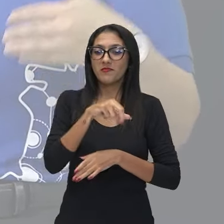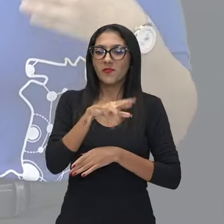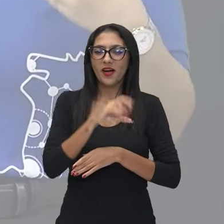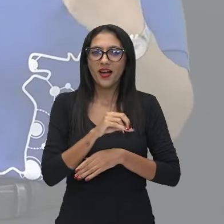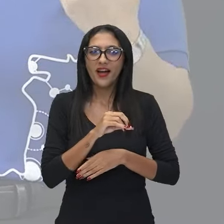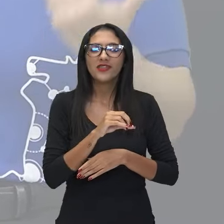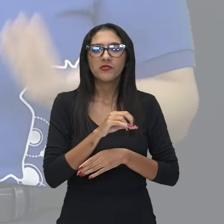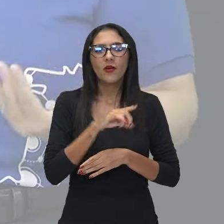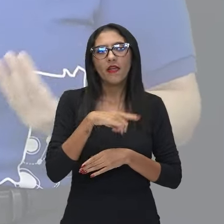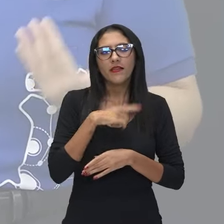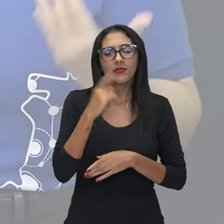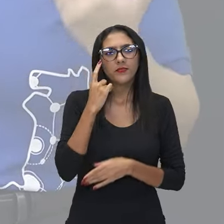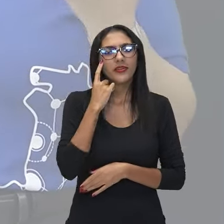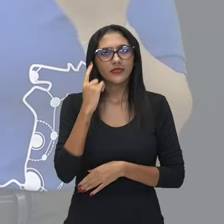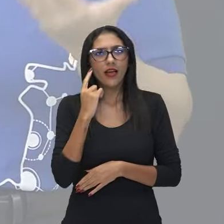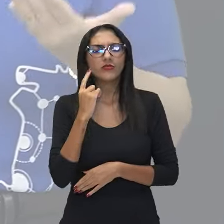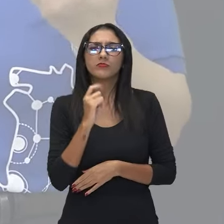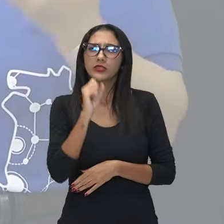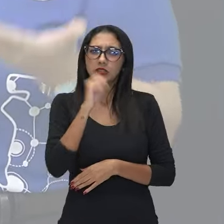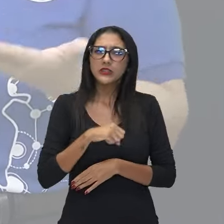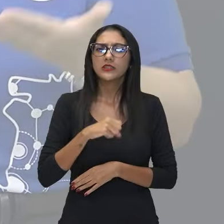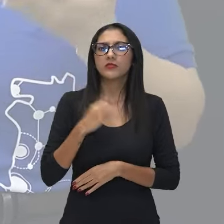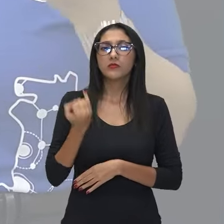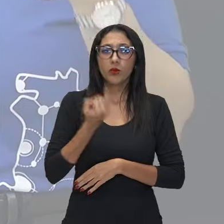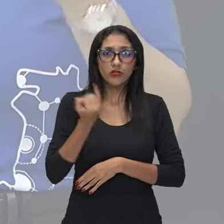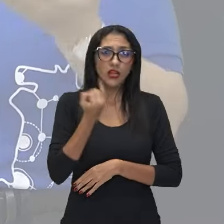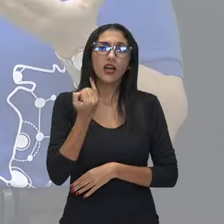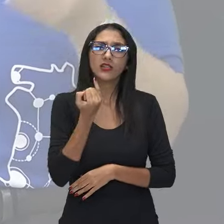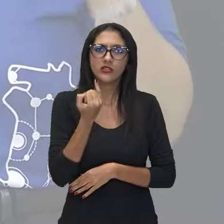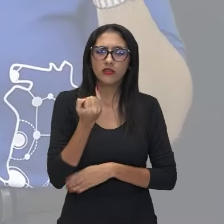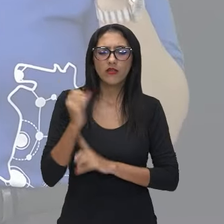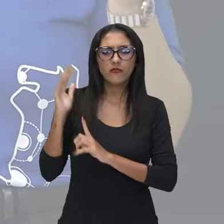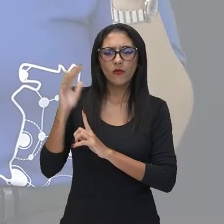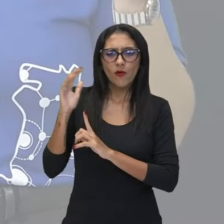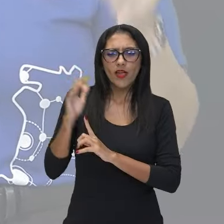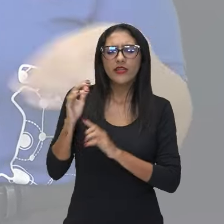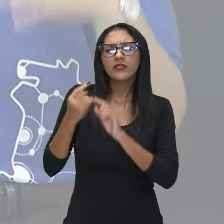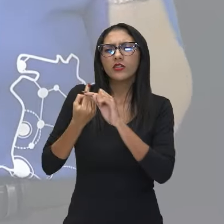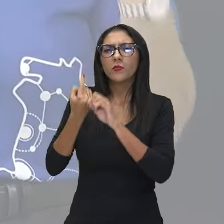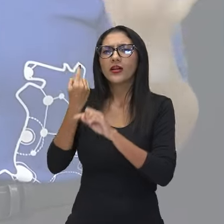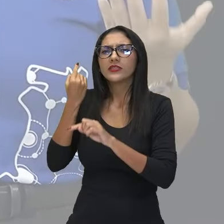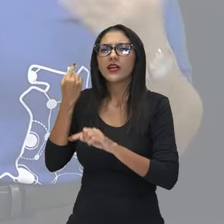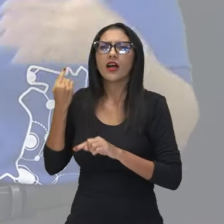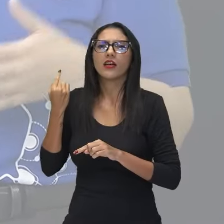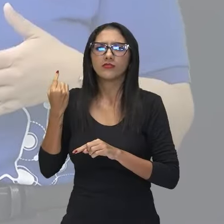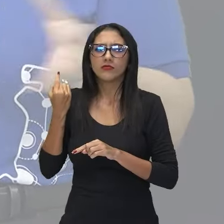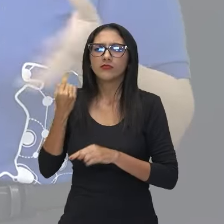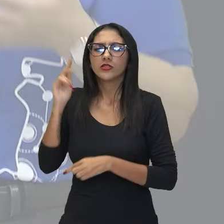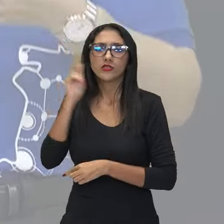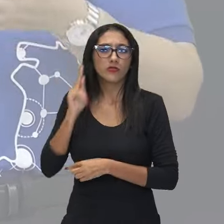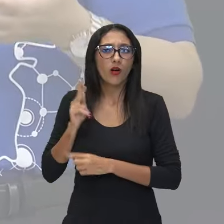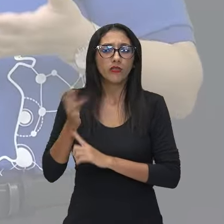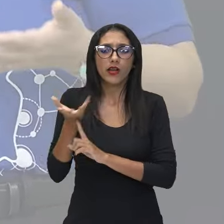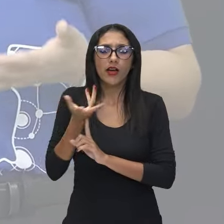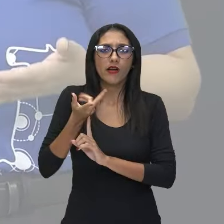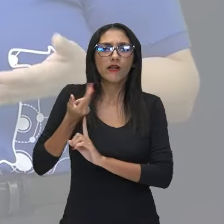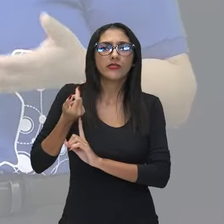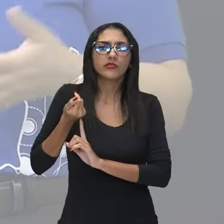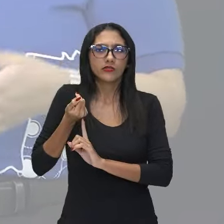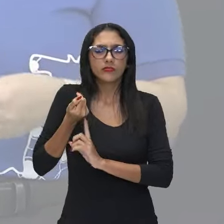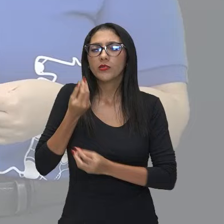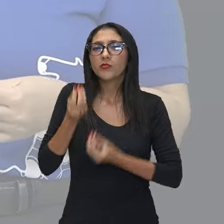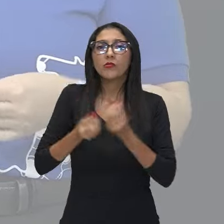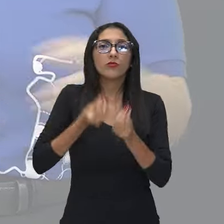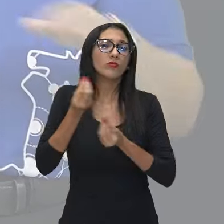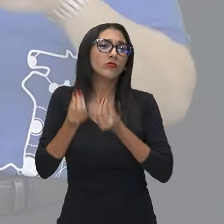ele era importante aprender lições com o passado. Que passado, professora? O passado artístico. Como é que se